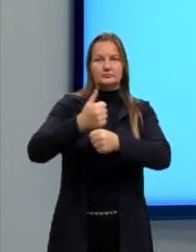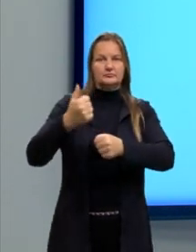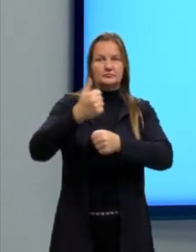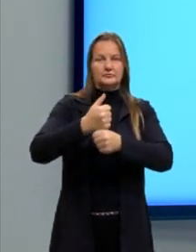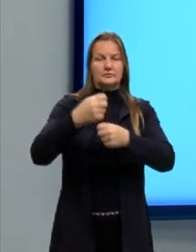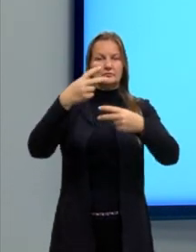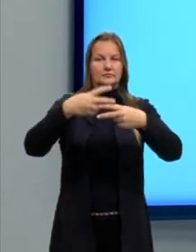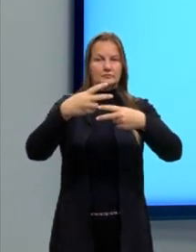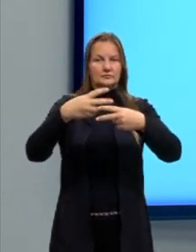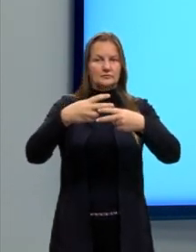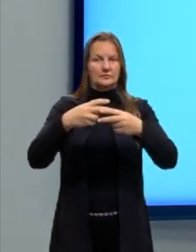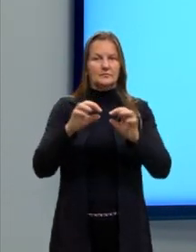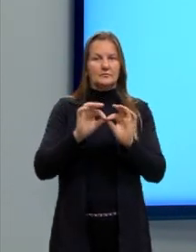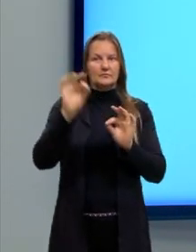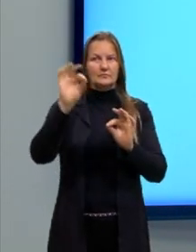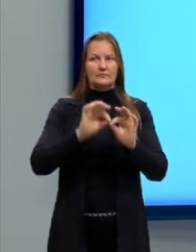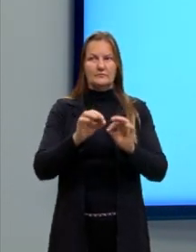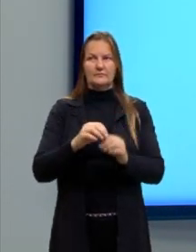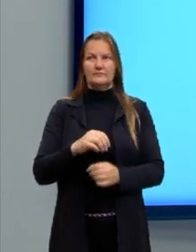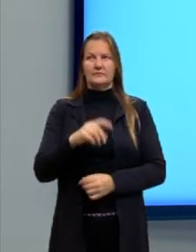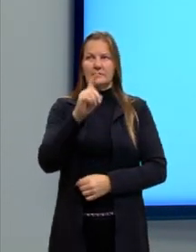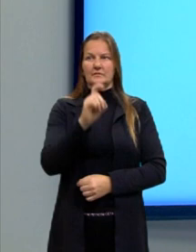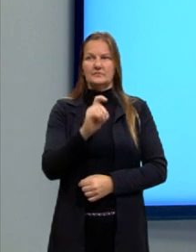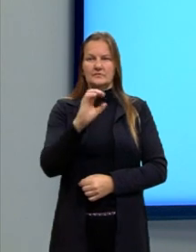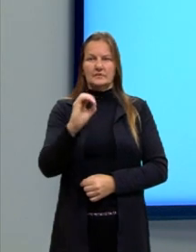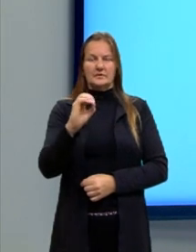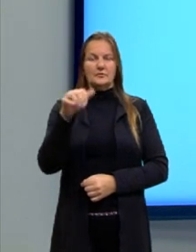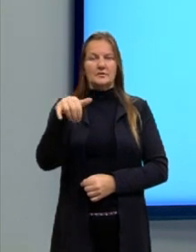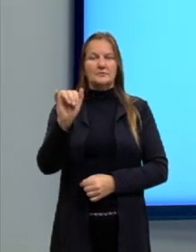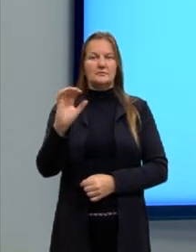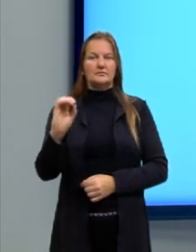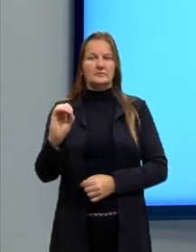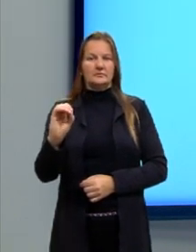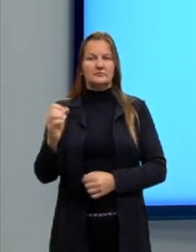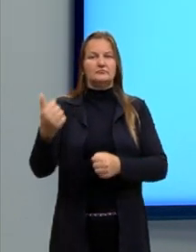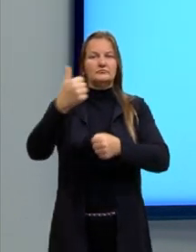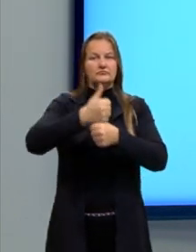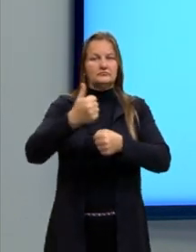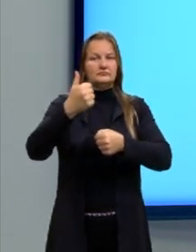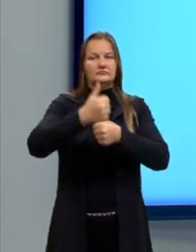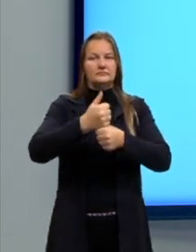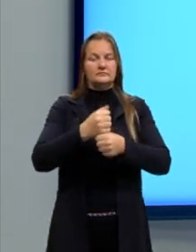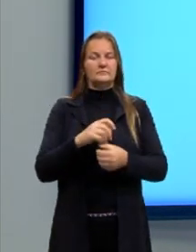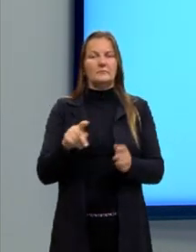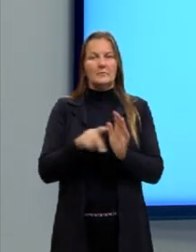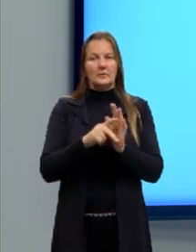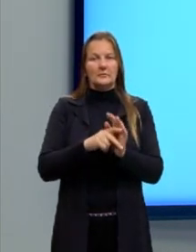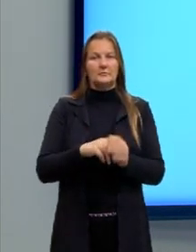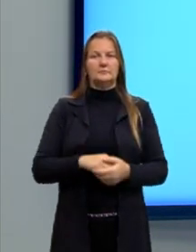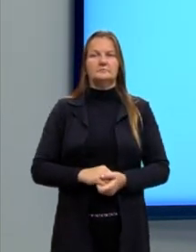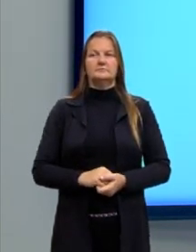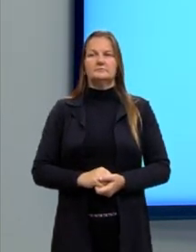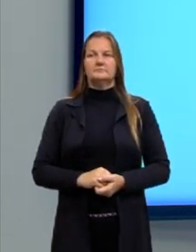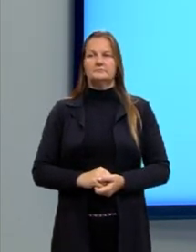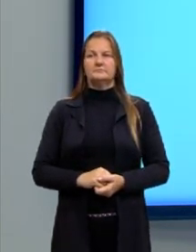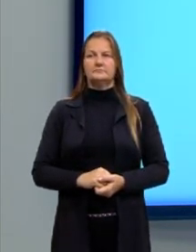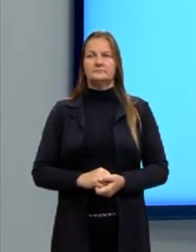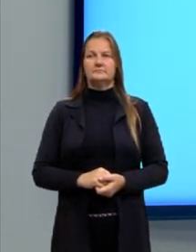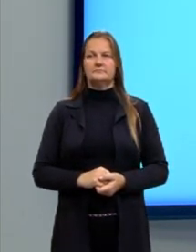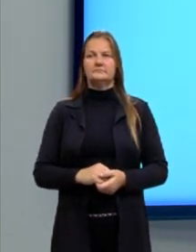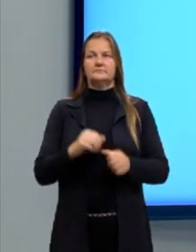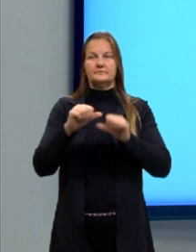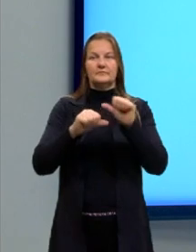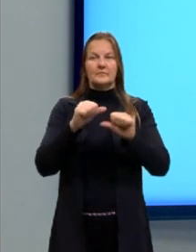coeficientes da reta, o x0 e o y0 pelas coordenadas do ponto. Então, a nossa